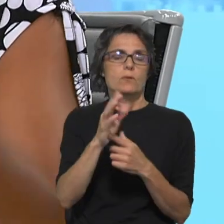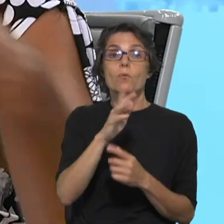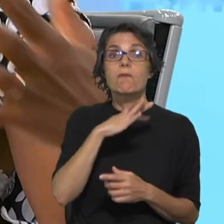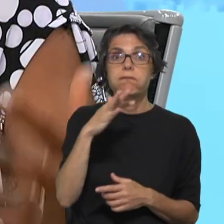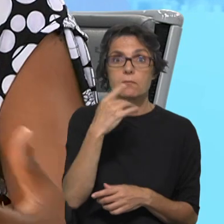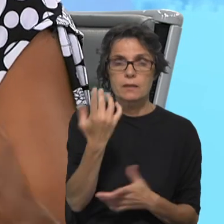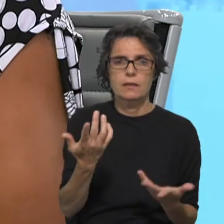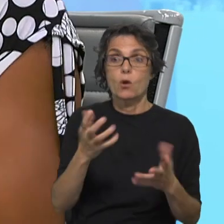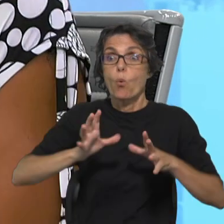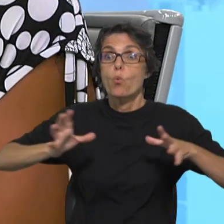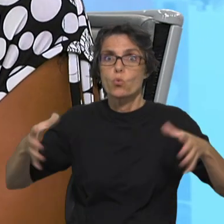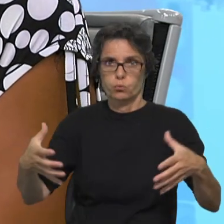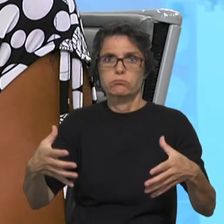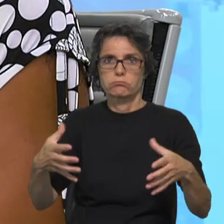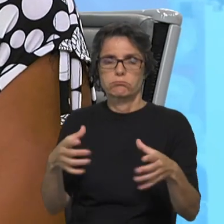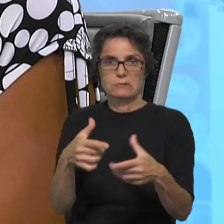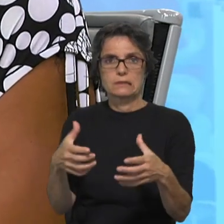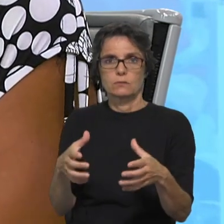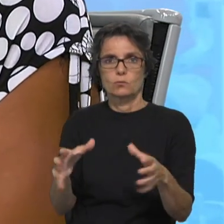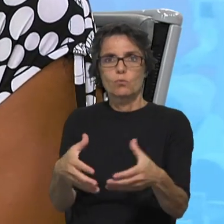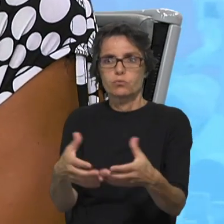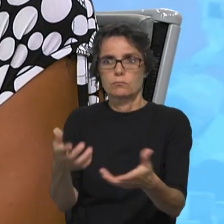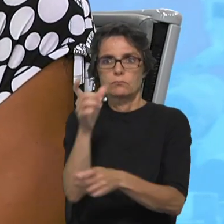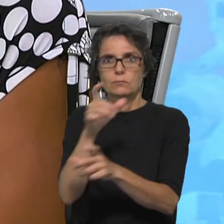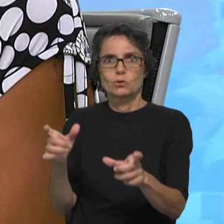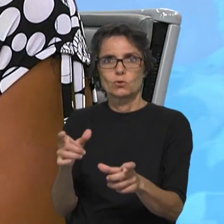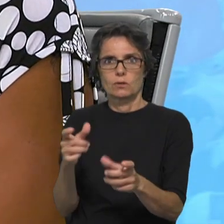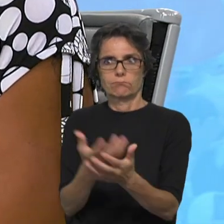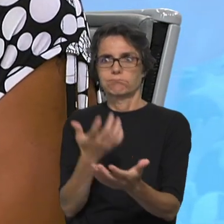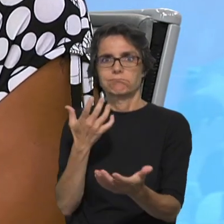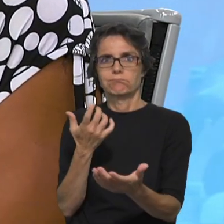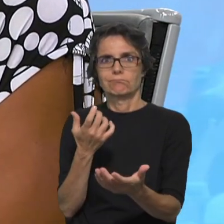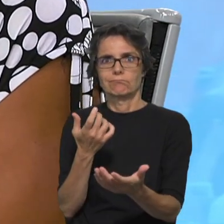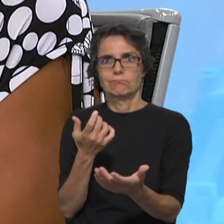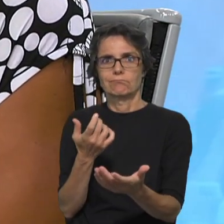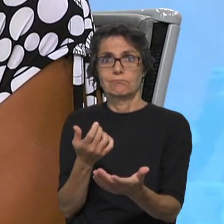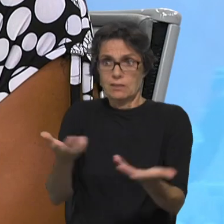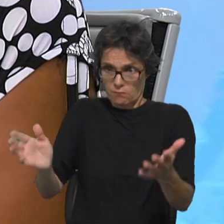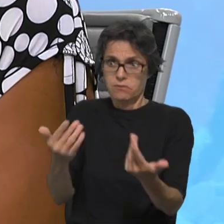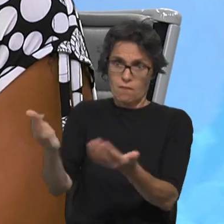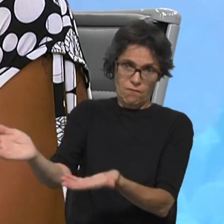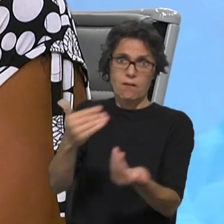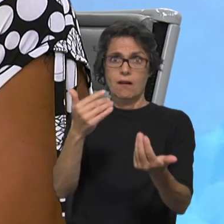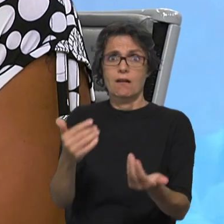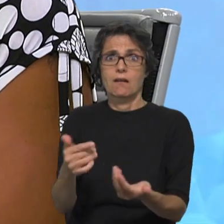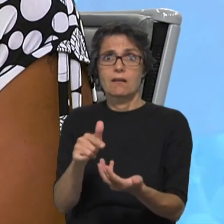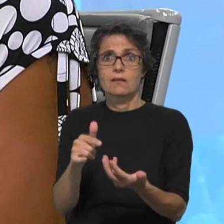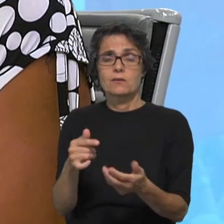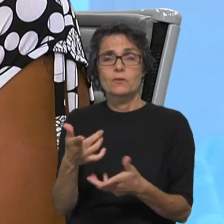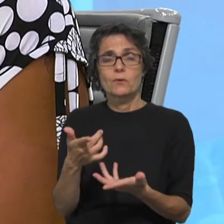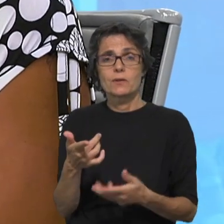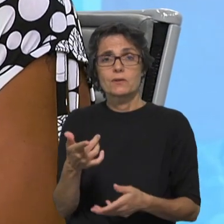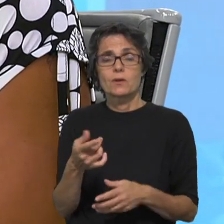mas é um grupo significativo e que tem a animação do corpo,